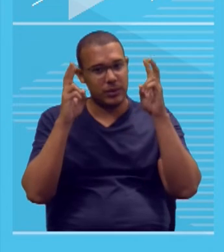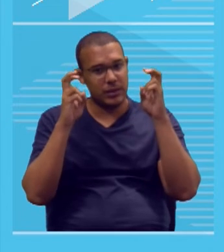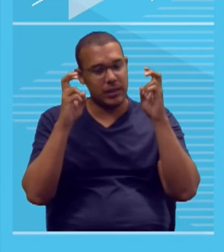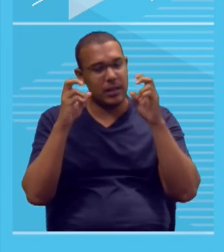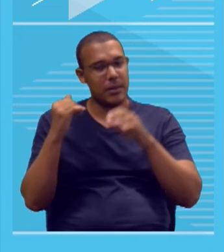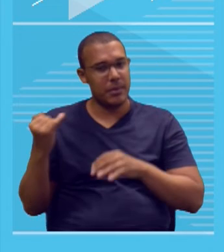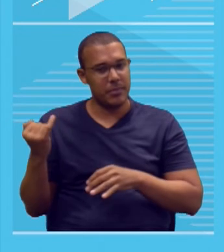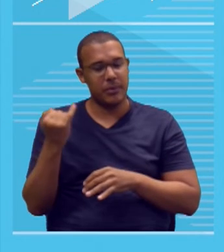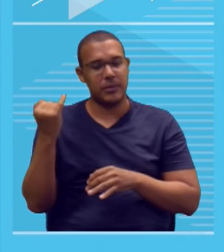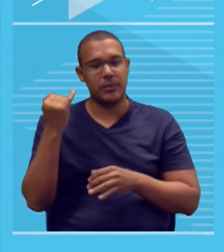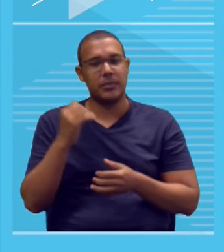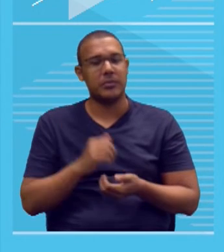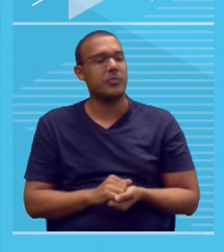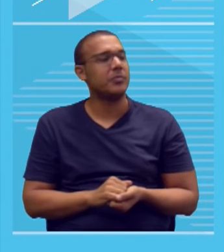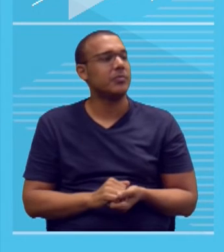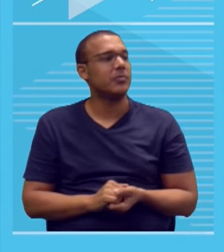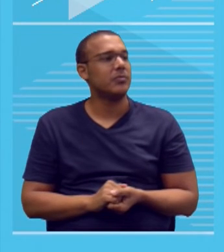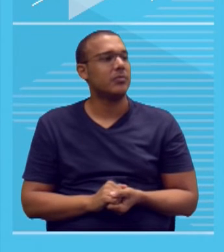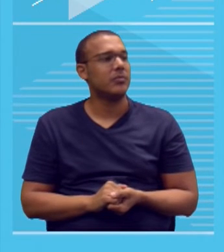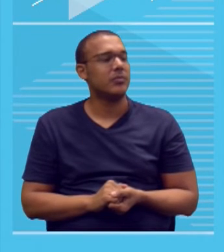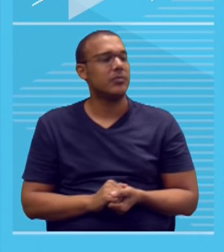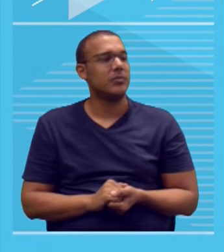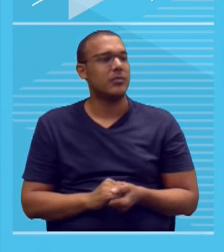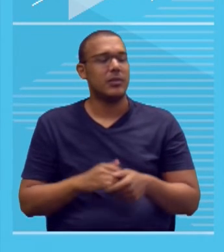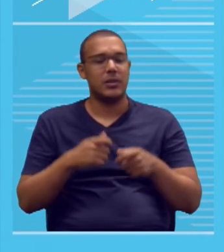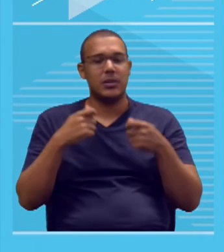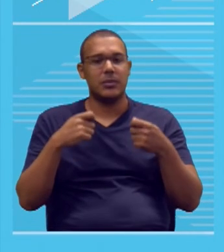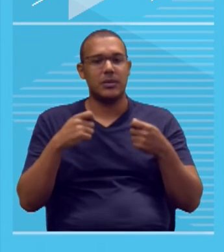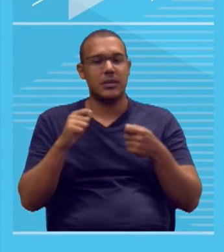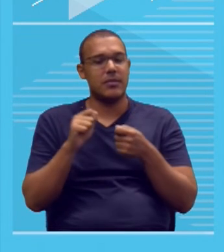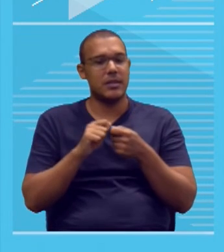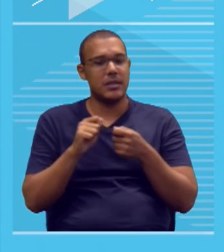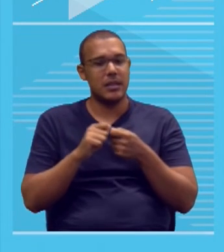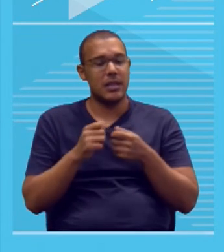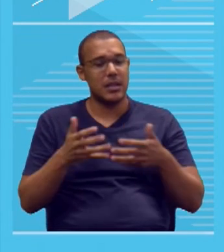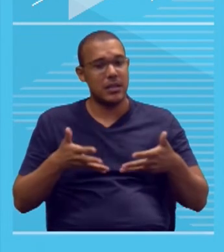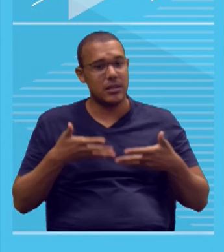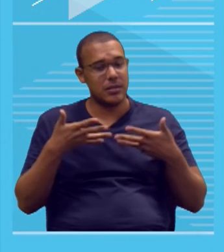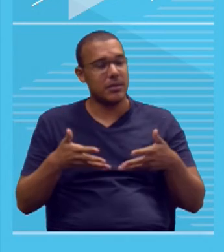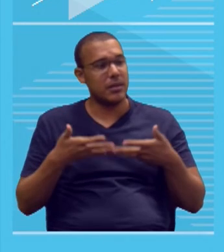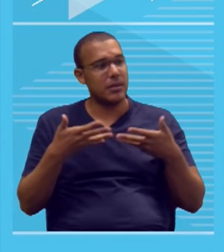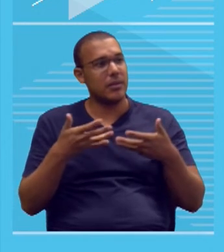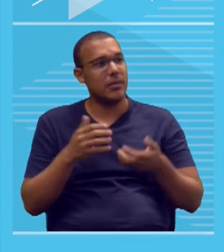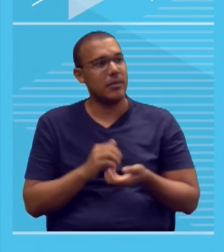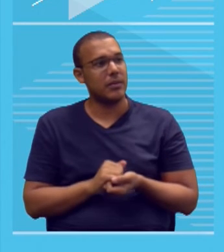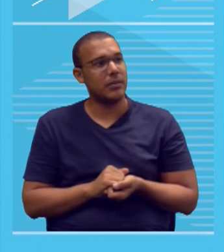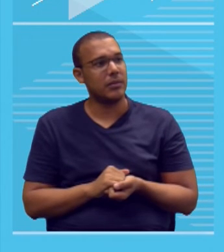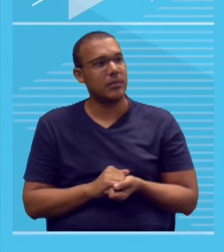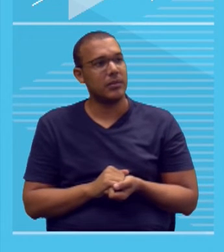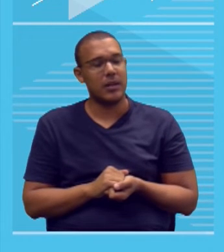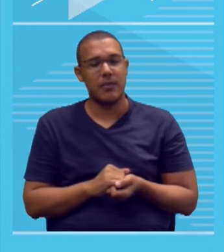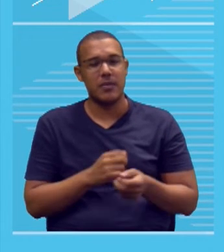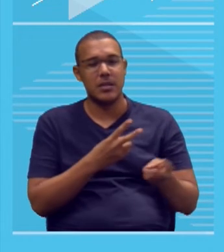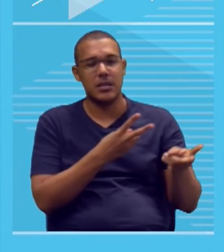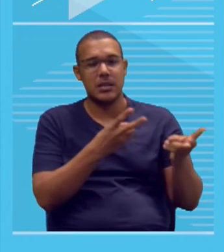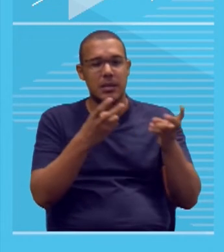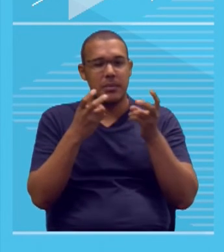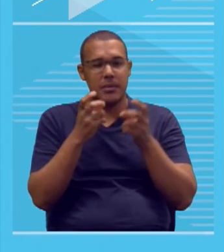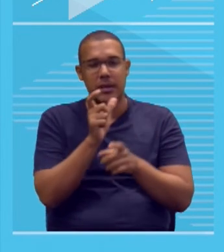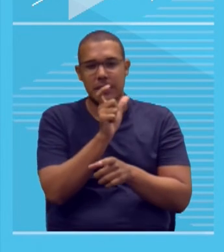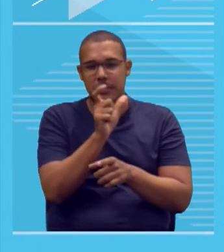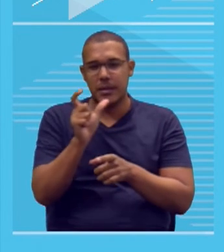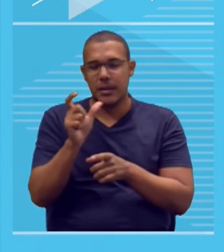que deve ser muito, mas muito estimulado, é você detectar as palavras-chave do recorte